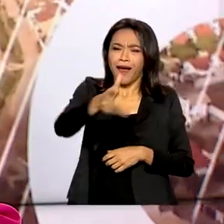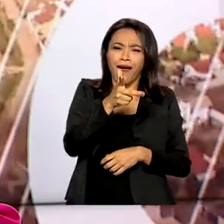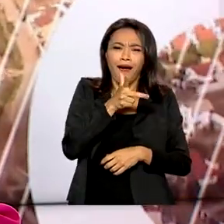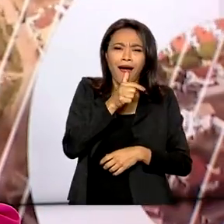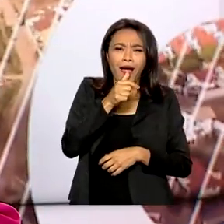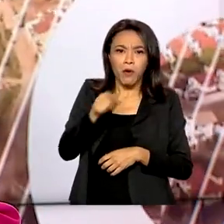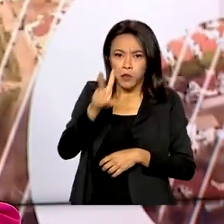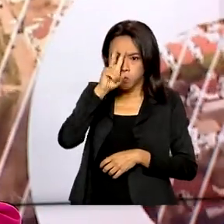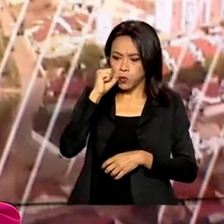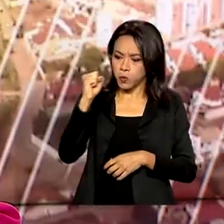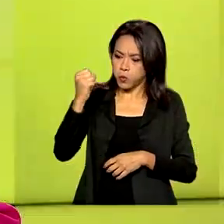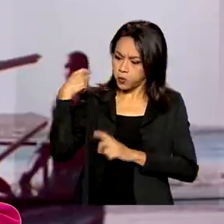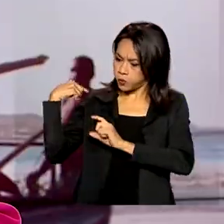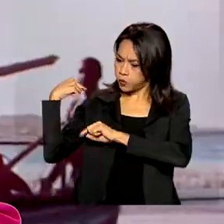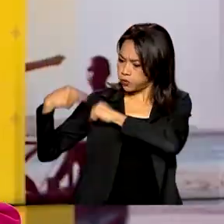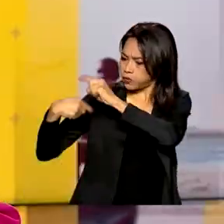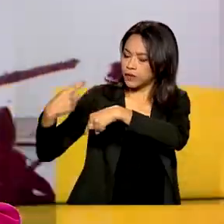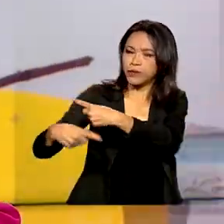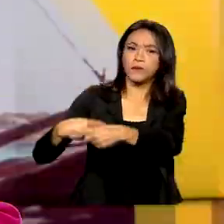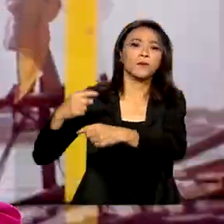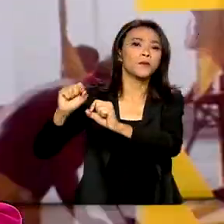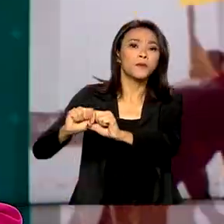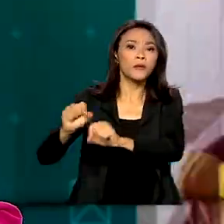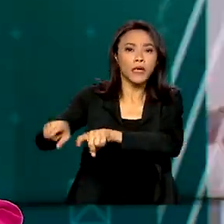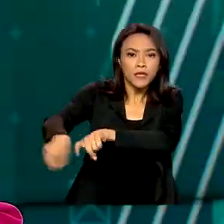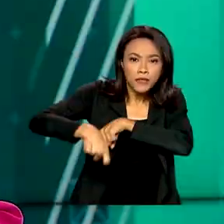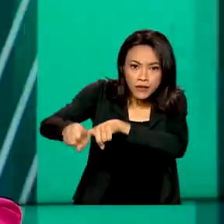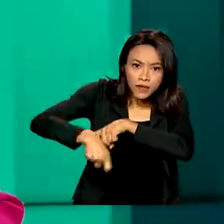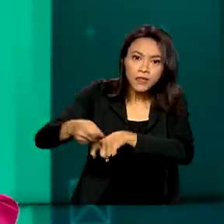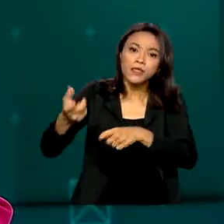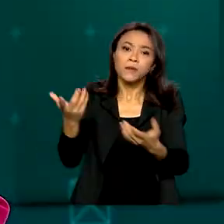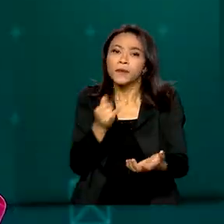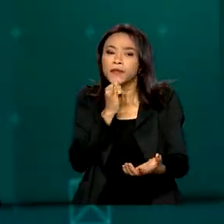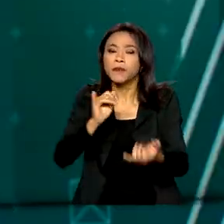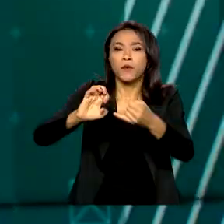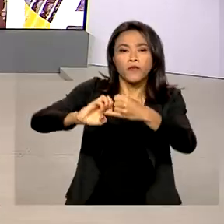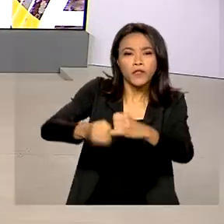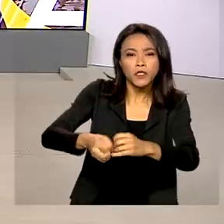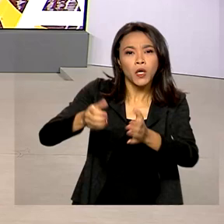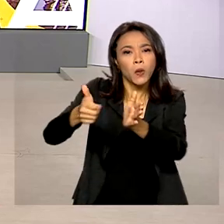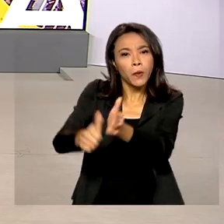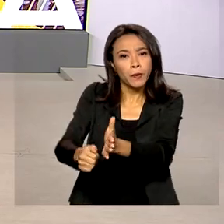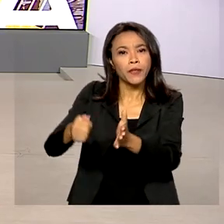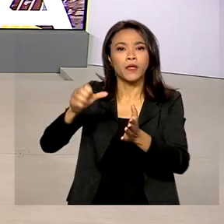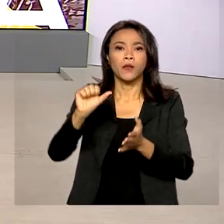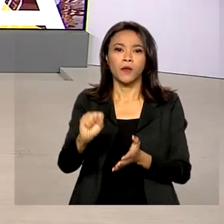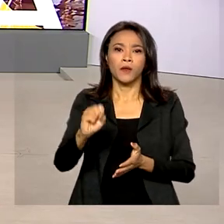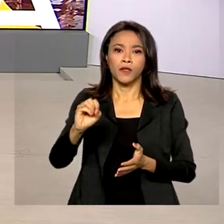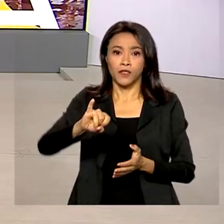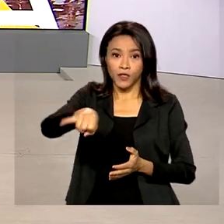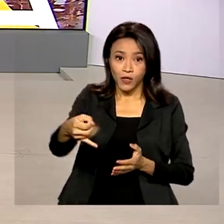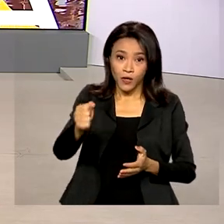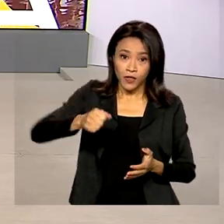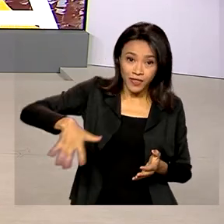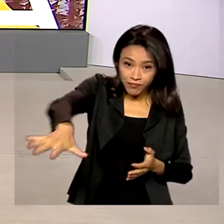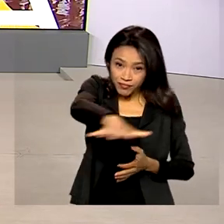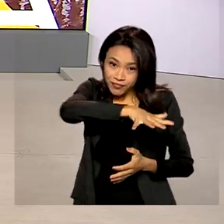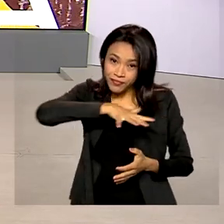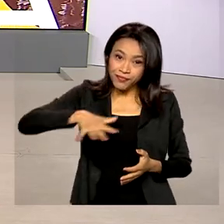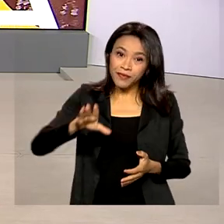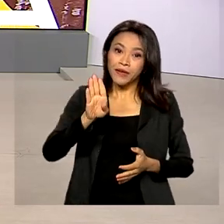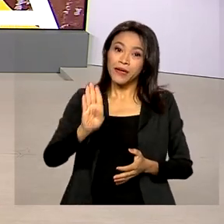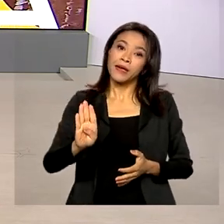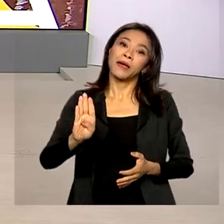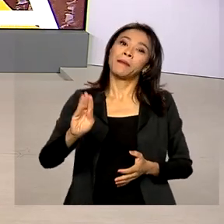tradição agrícola para o cultivo de grãos como feijão, milho e soja. Esse é o Baixio do Irecê, no interior da